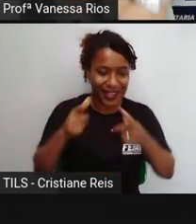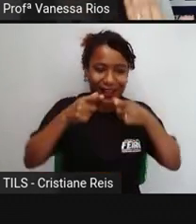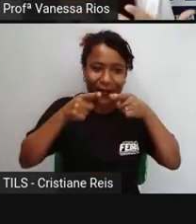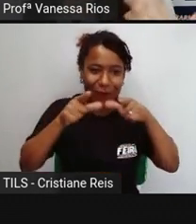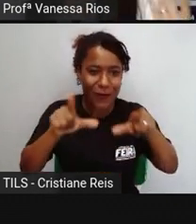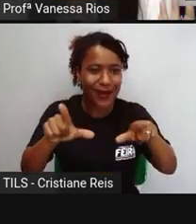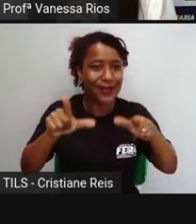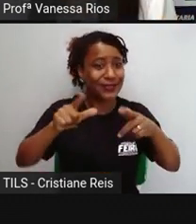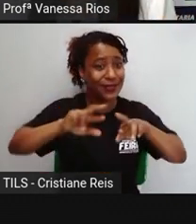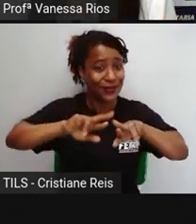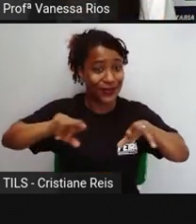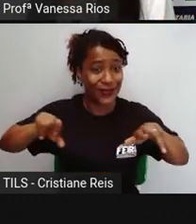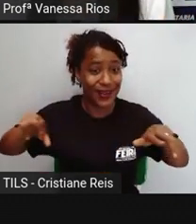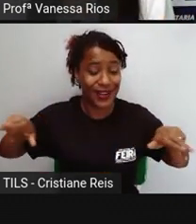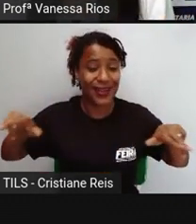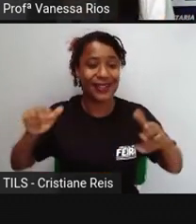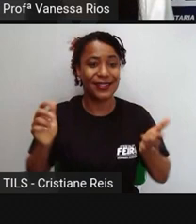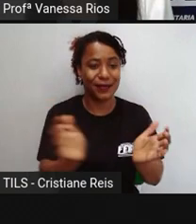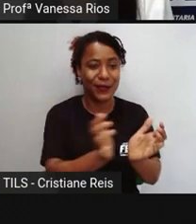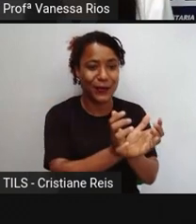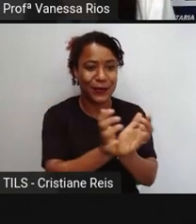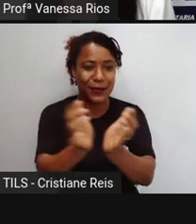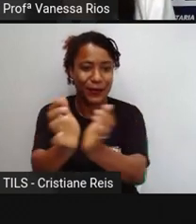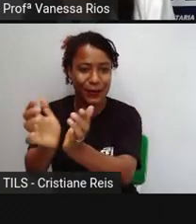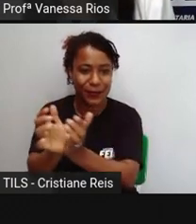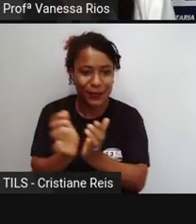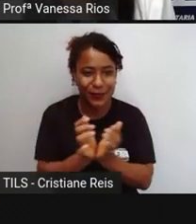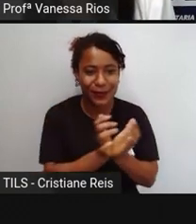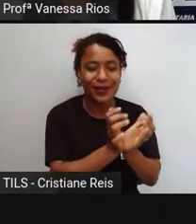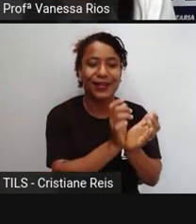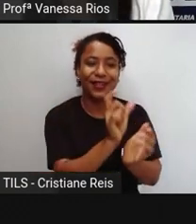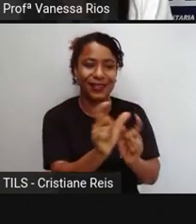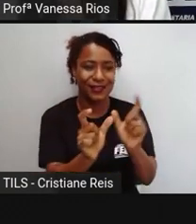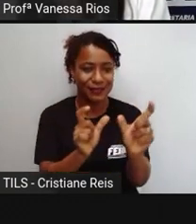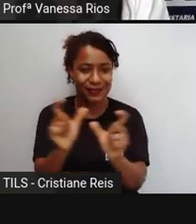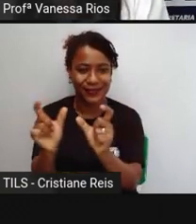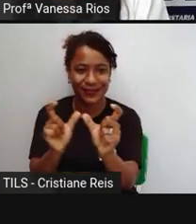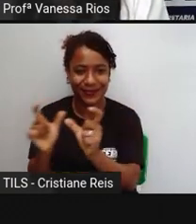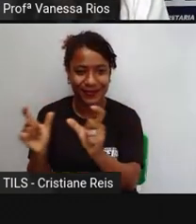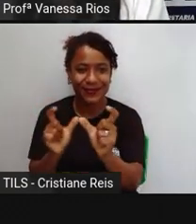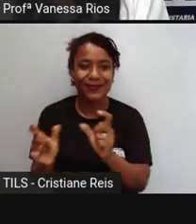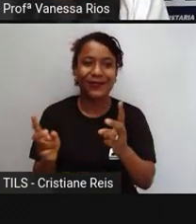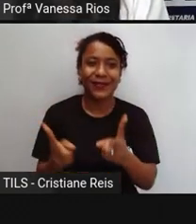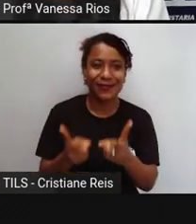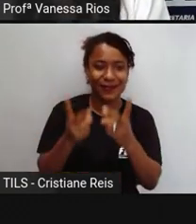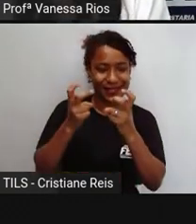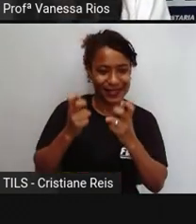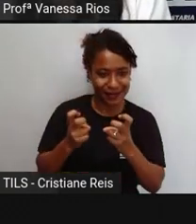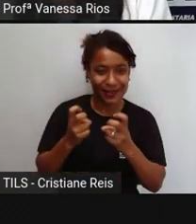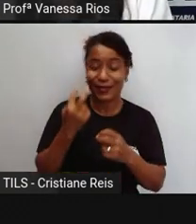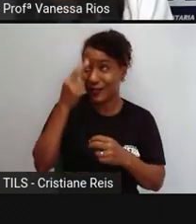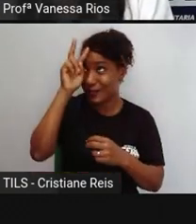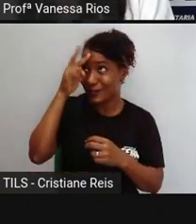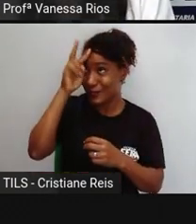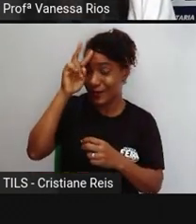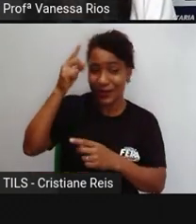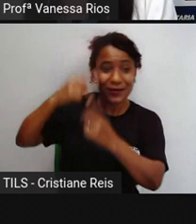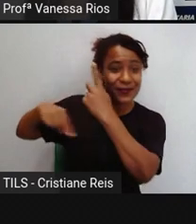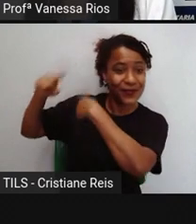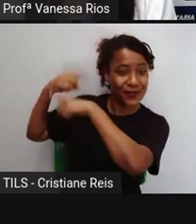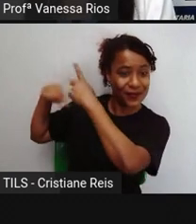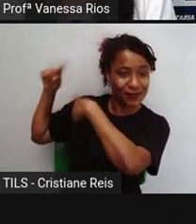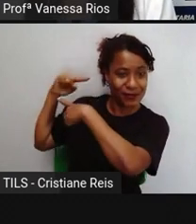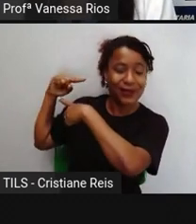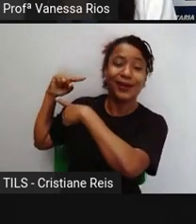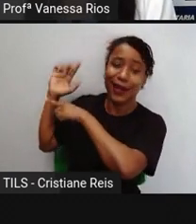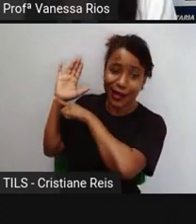suas várias classificações e utilidades. a gente observa aí que a história, né? Também